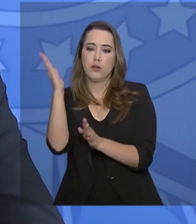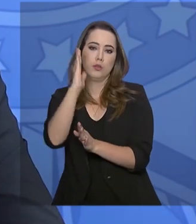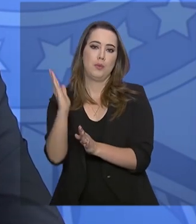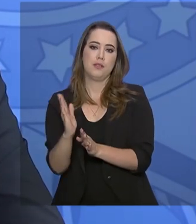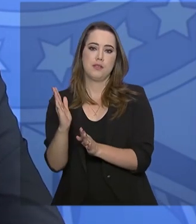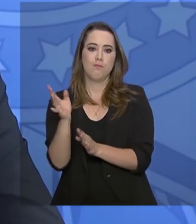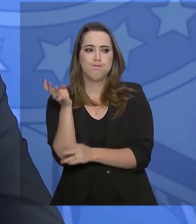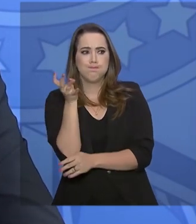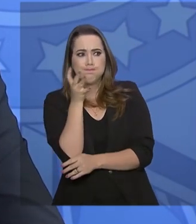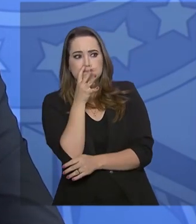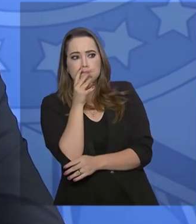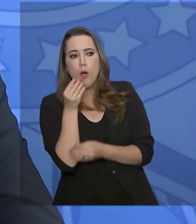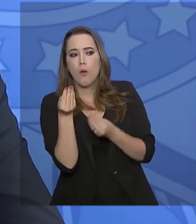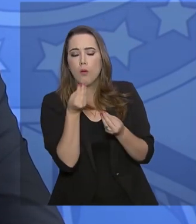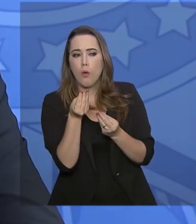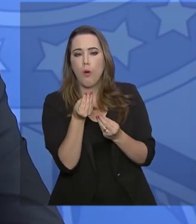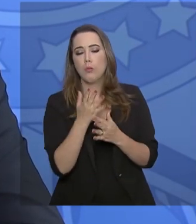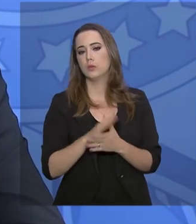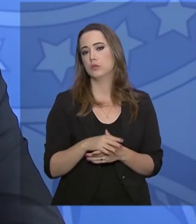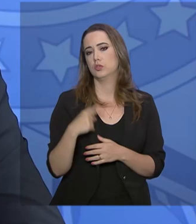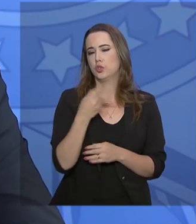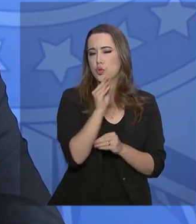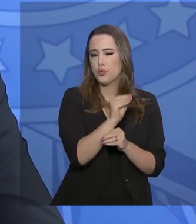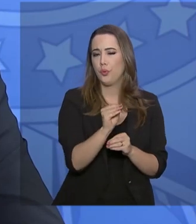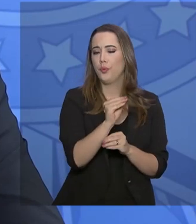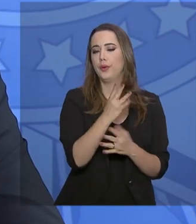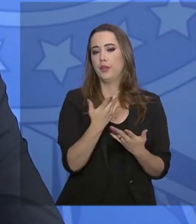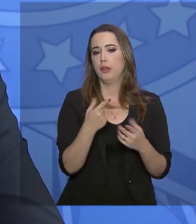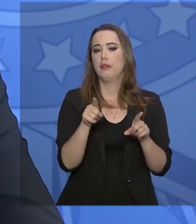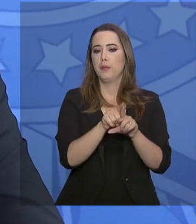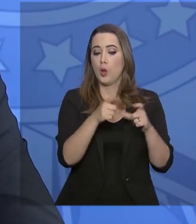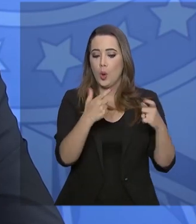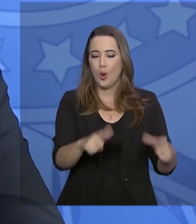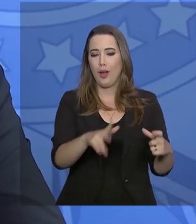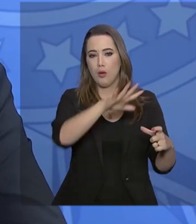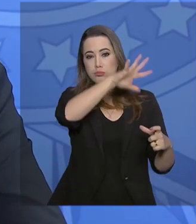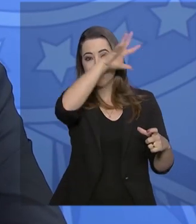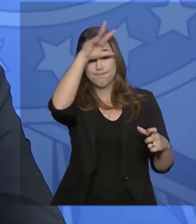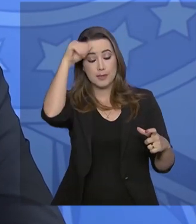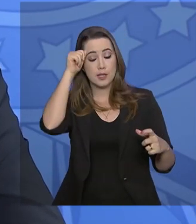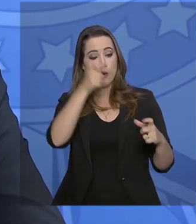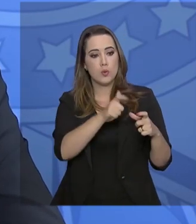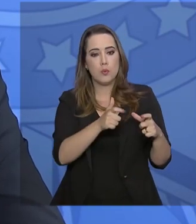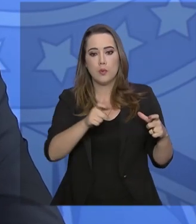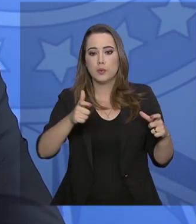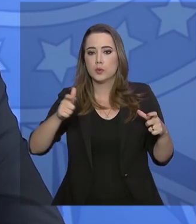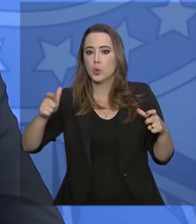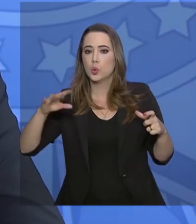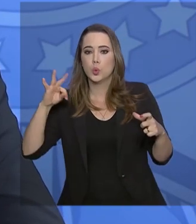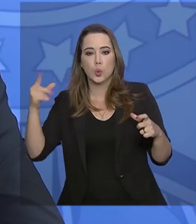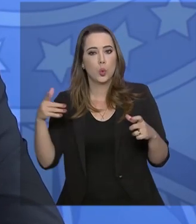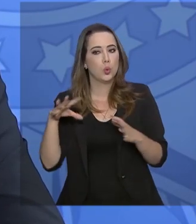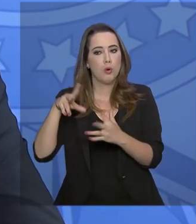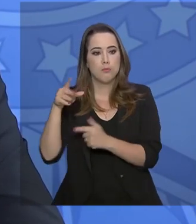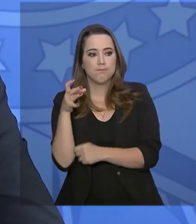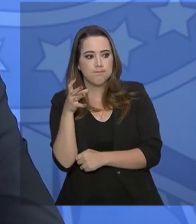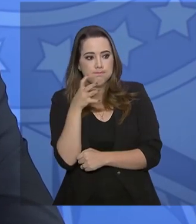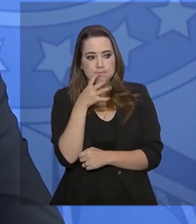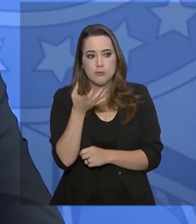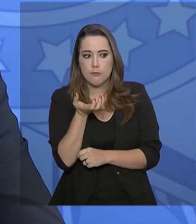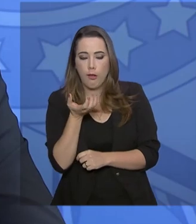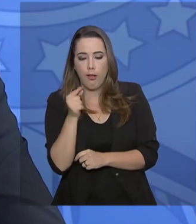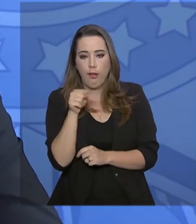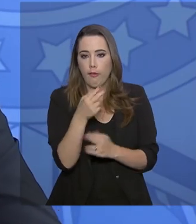uma área também muito grande, a região amazônica, é cobiçada pelo mundo todo por suas